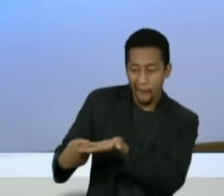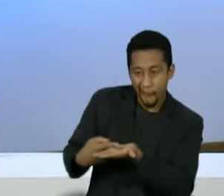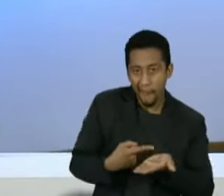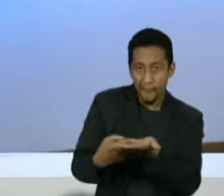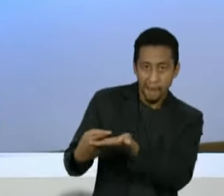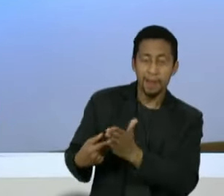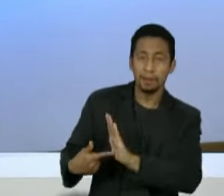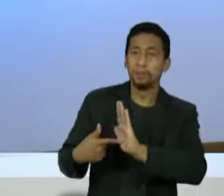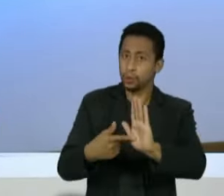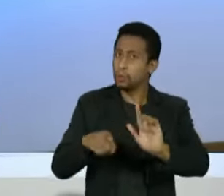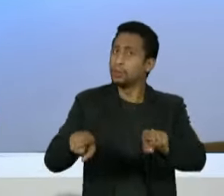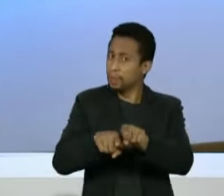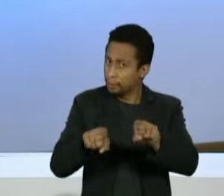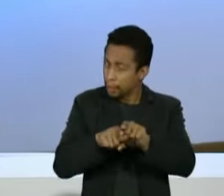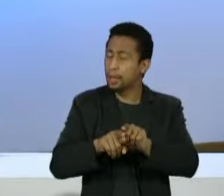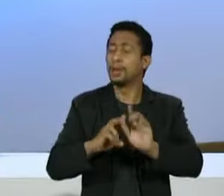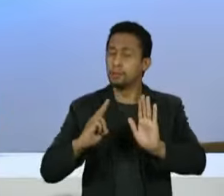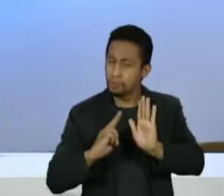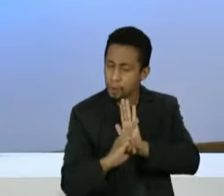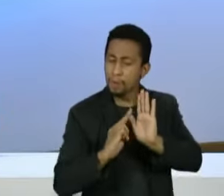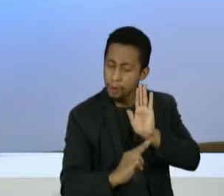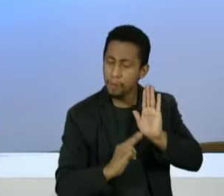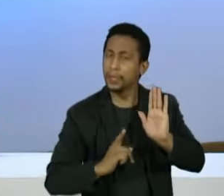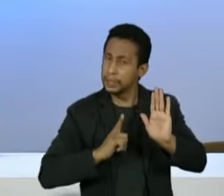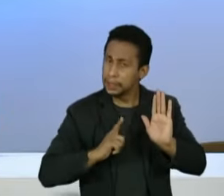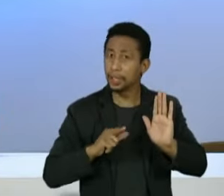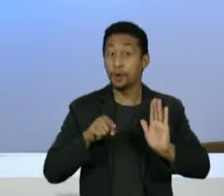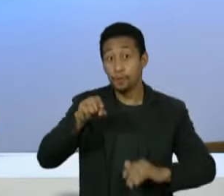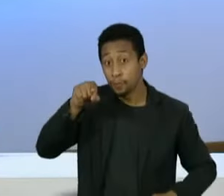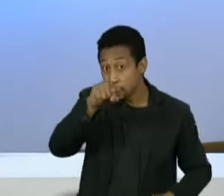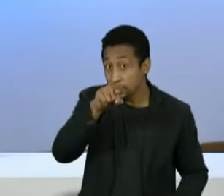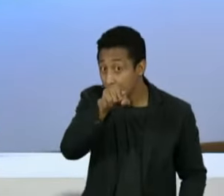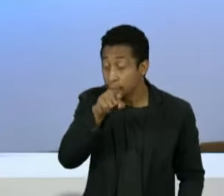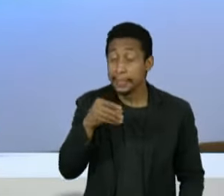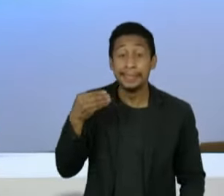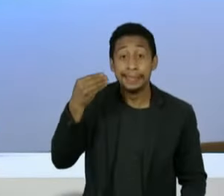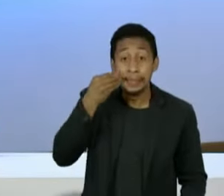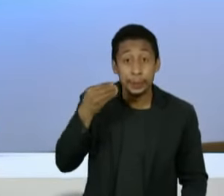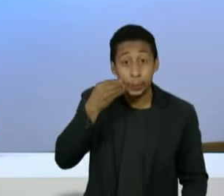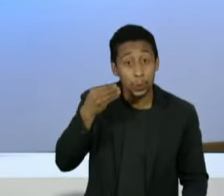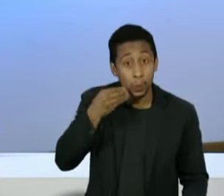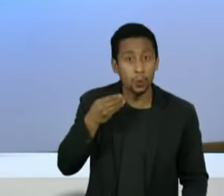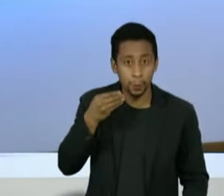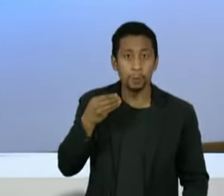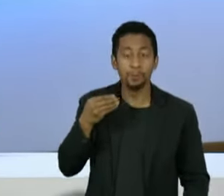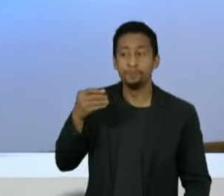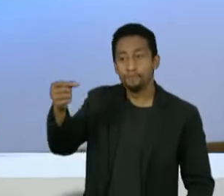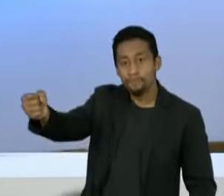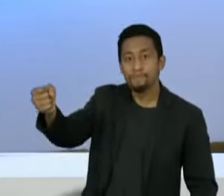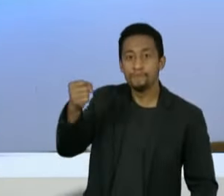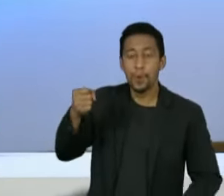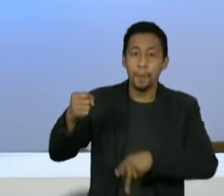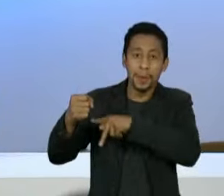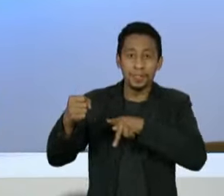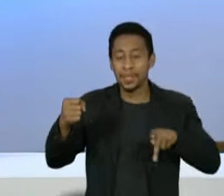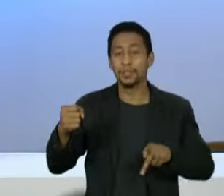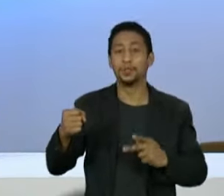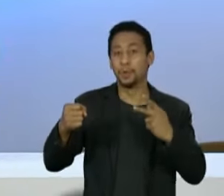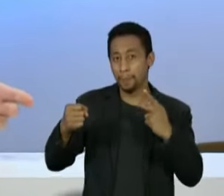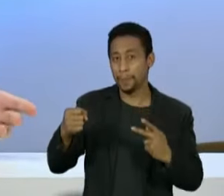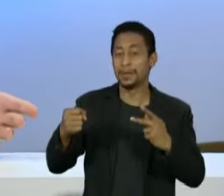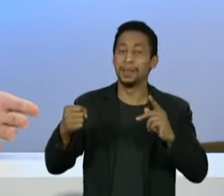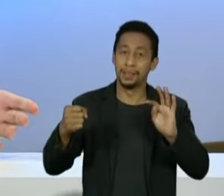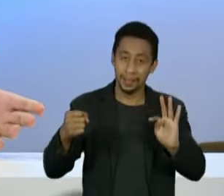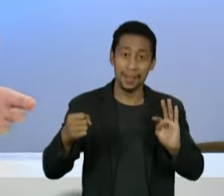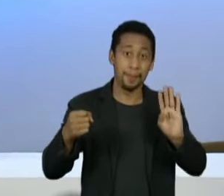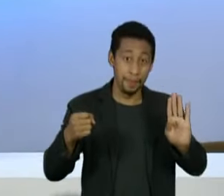senadores que podem ter participado. O senhor tentou levar o presidente do PTB, do Amapá, Cássio Ramos, que